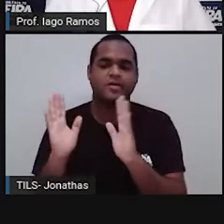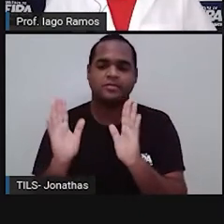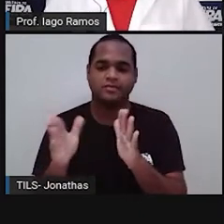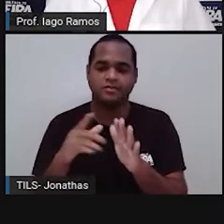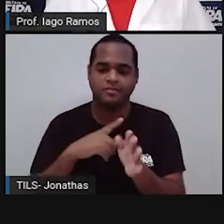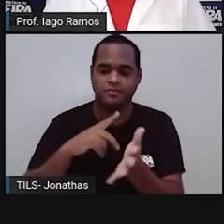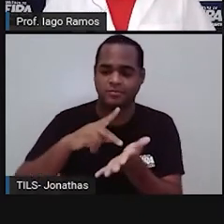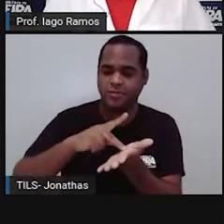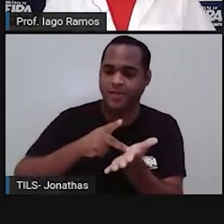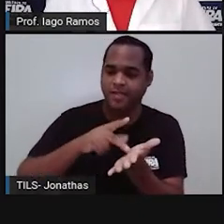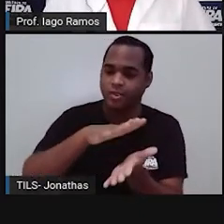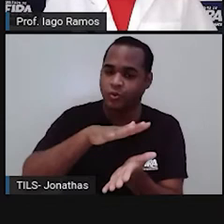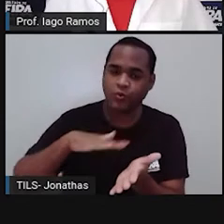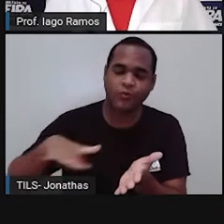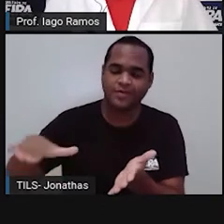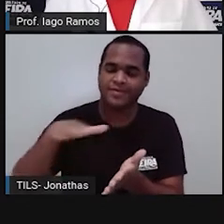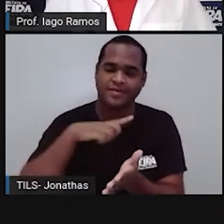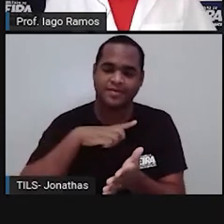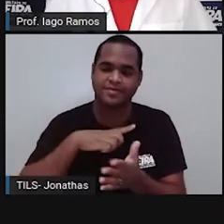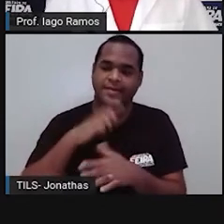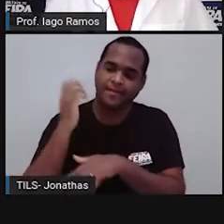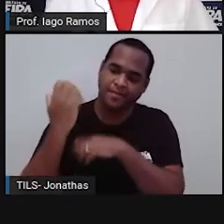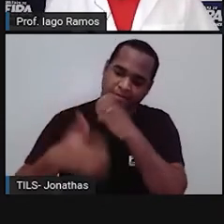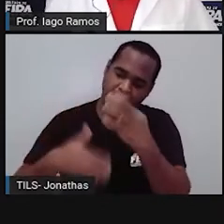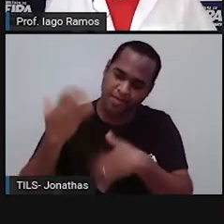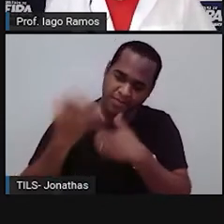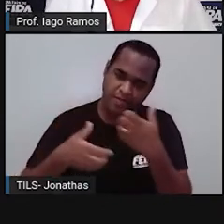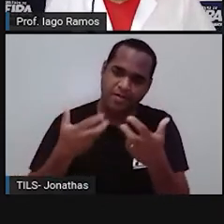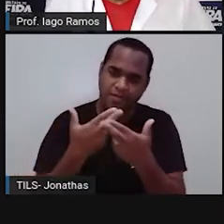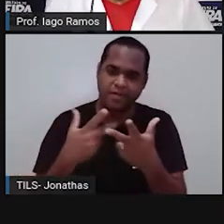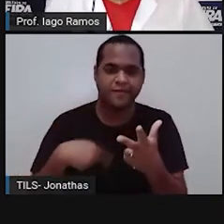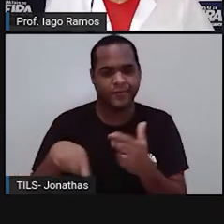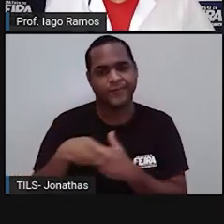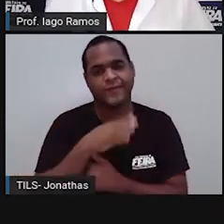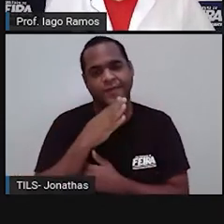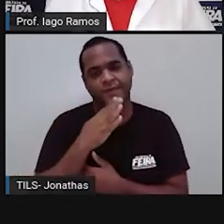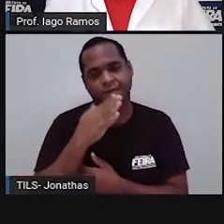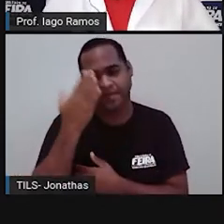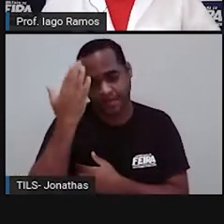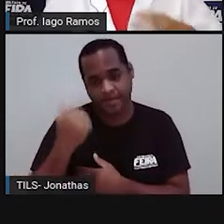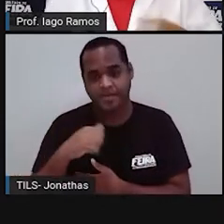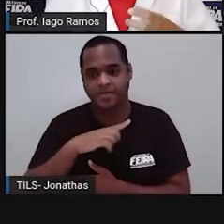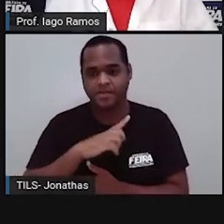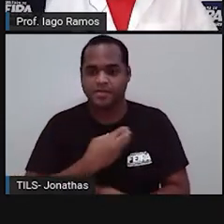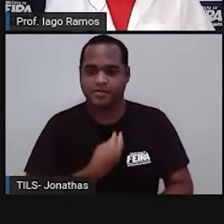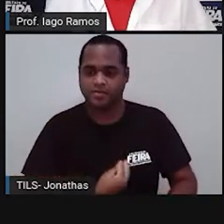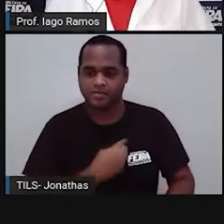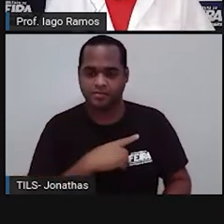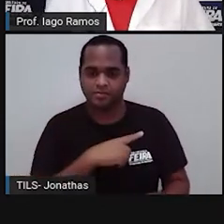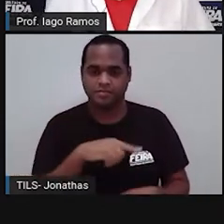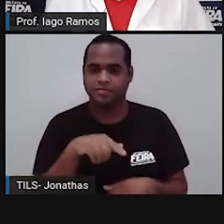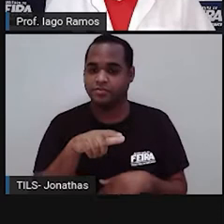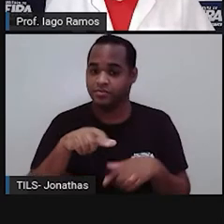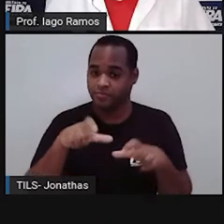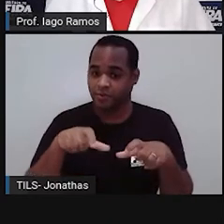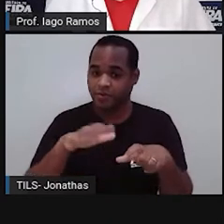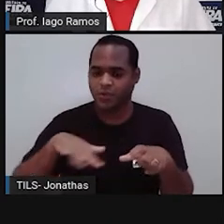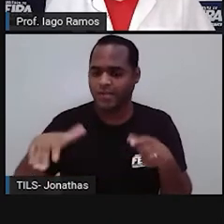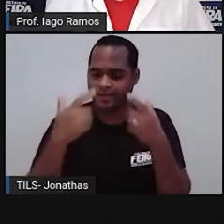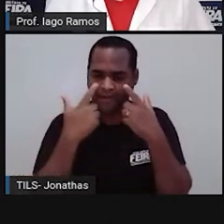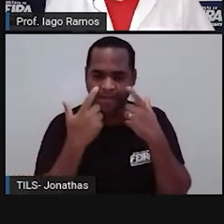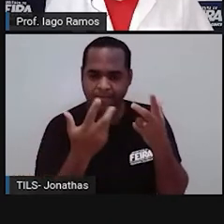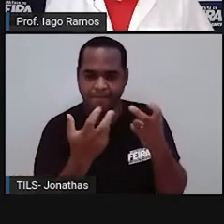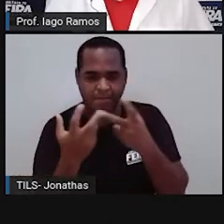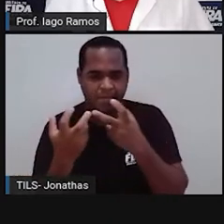geometria está à nossa volta, ela está em toda a parte, a gente sabe disso, né? E parte das coisas que a gente percebe na